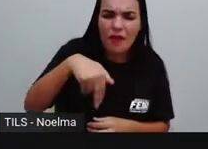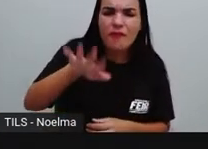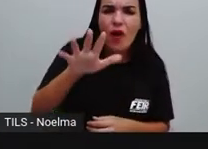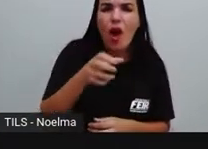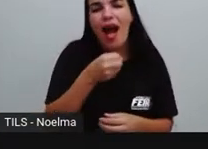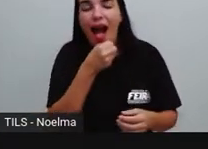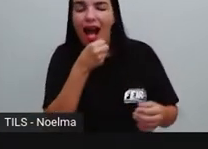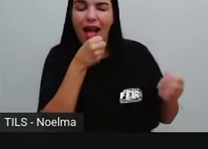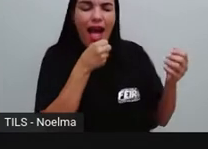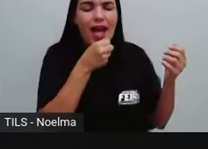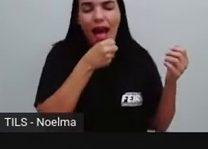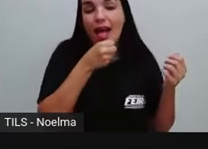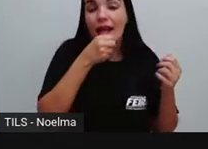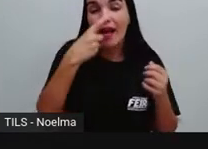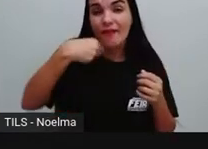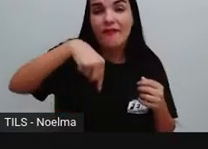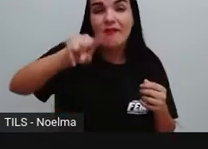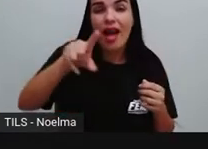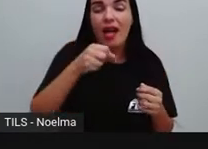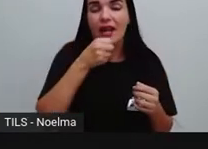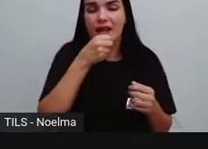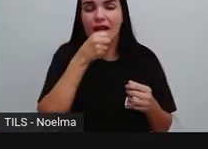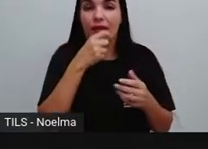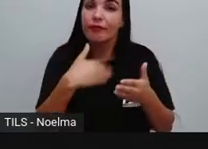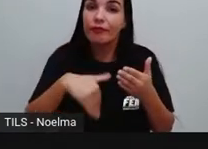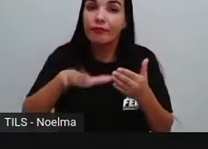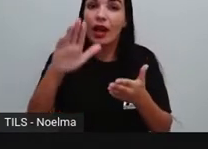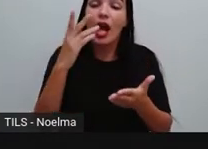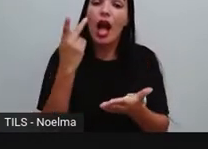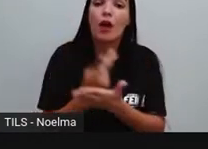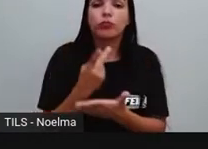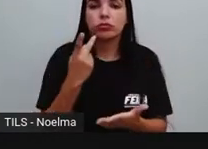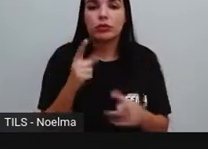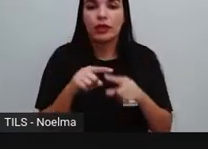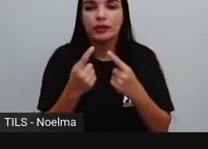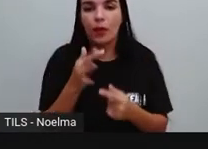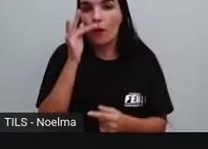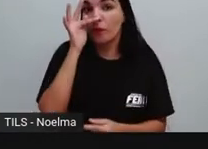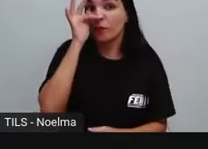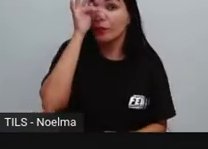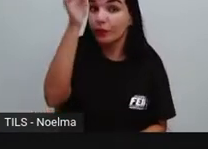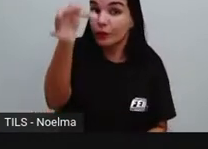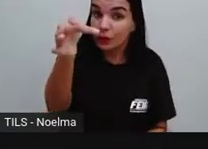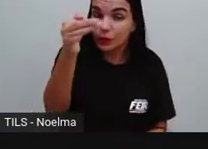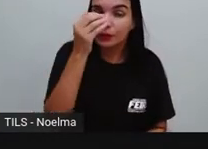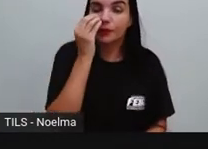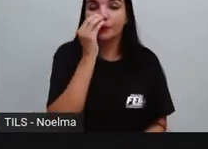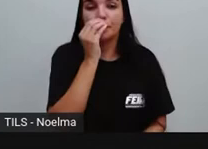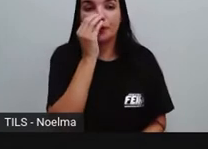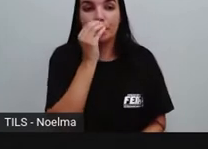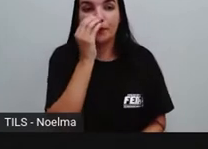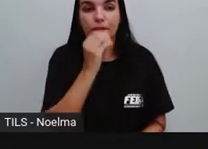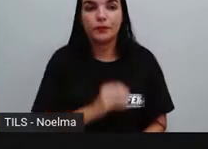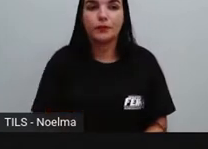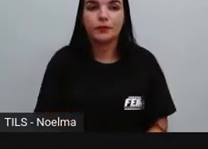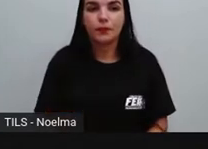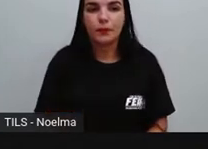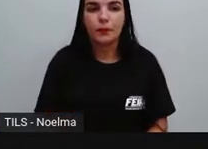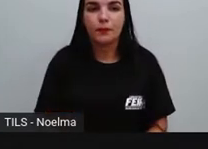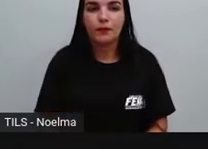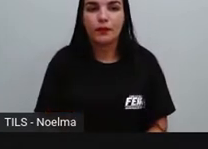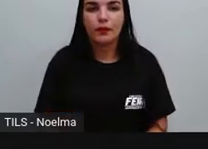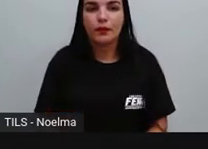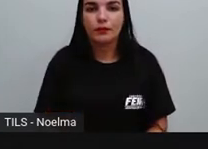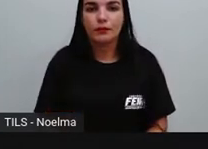Cantarei, é algo que ainda vai acontecer. Então, esse verbo estaria conjugado aí no futuro,